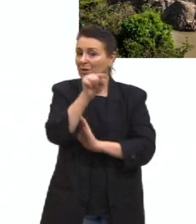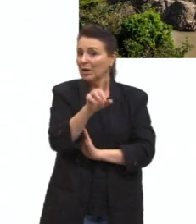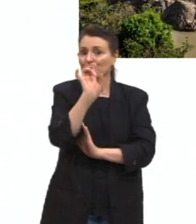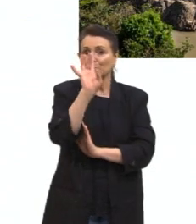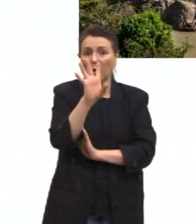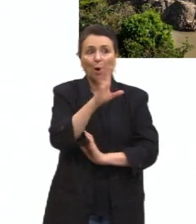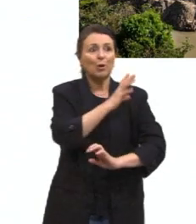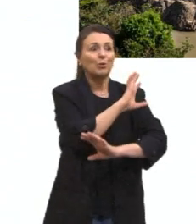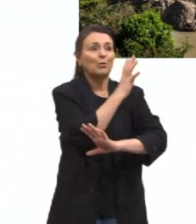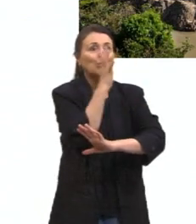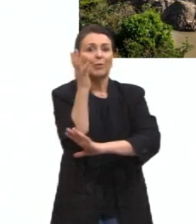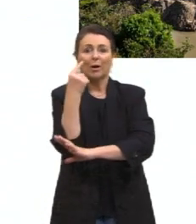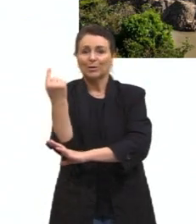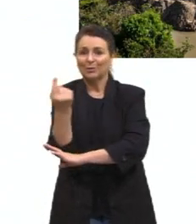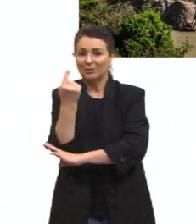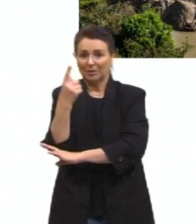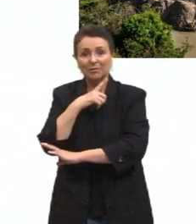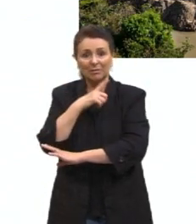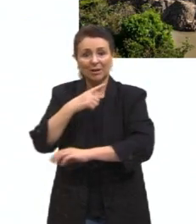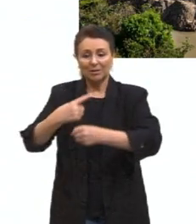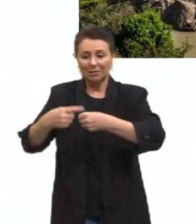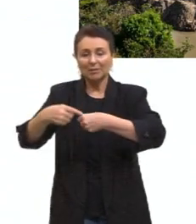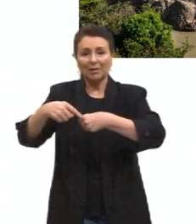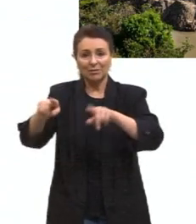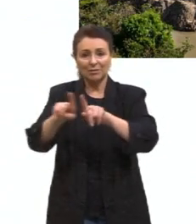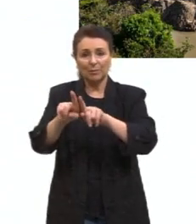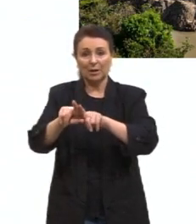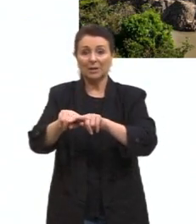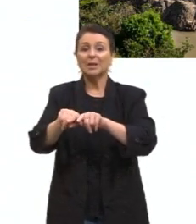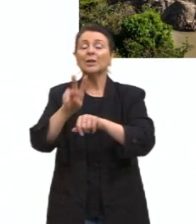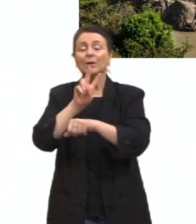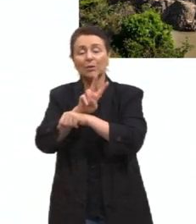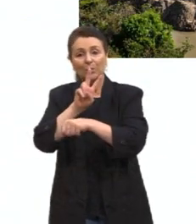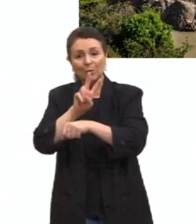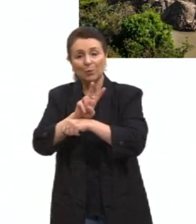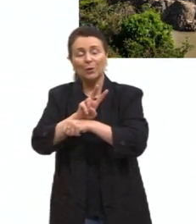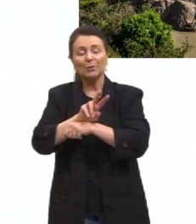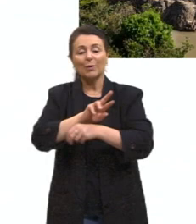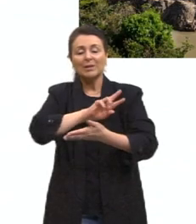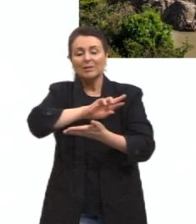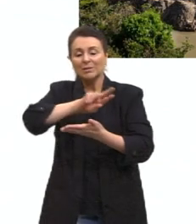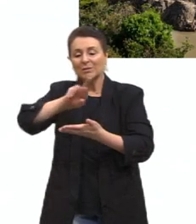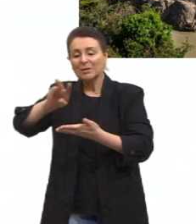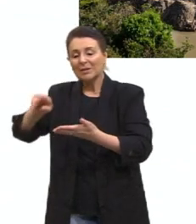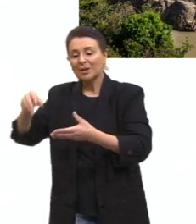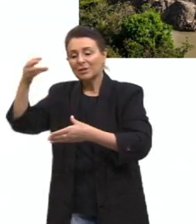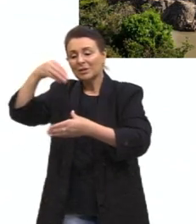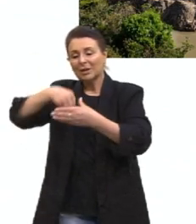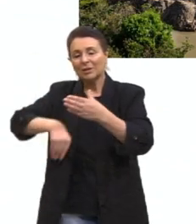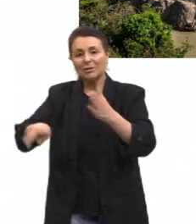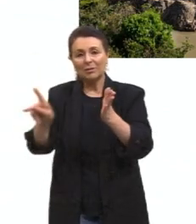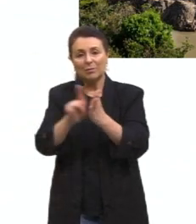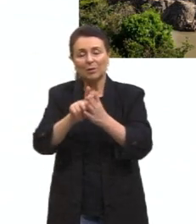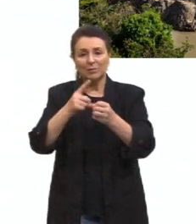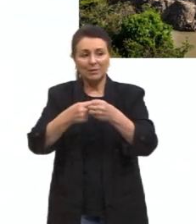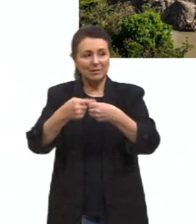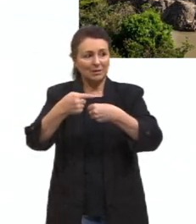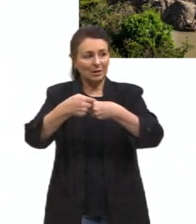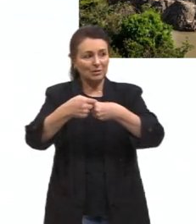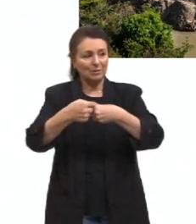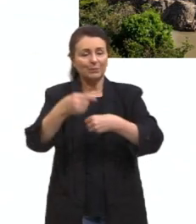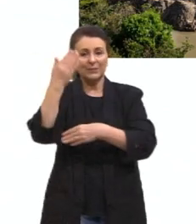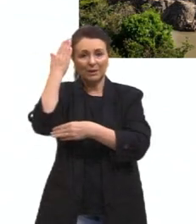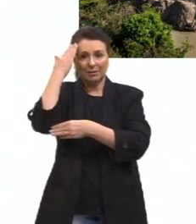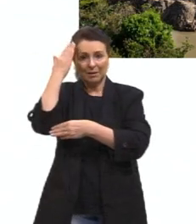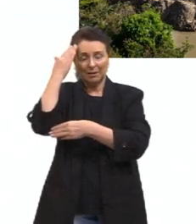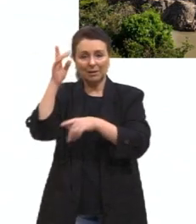mato isolados, e que ainda assim preservam até essa diversidade dentro das cidades. Não só isso, entender que